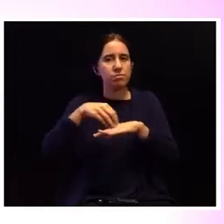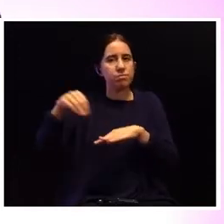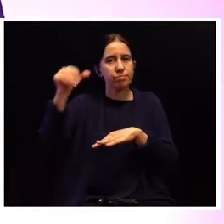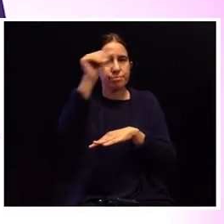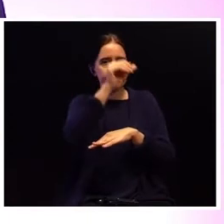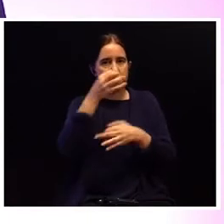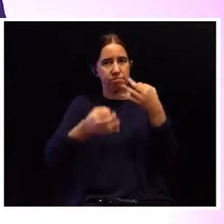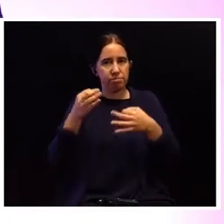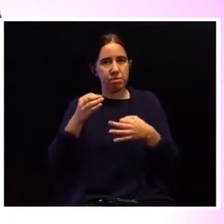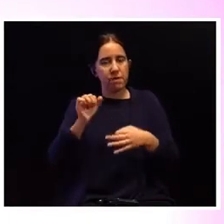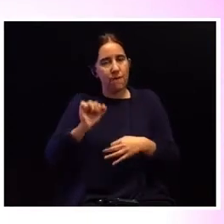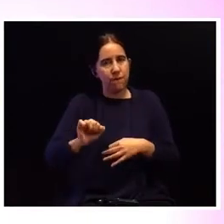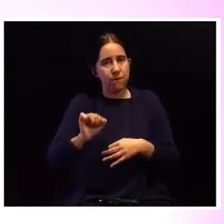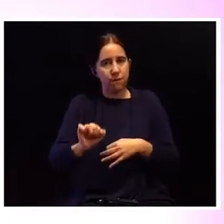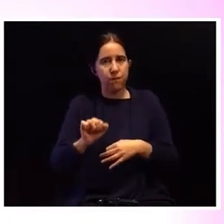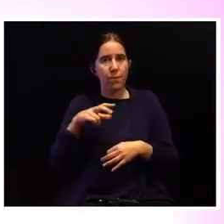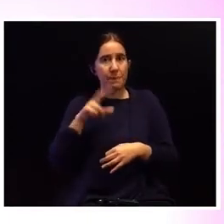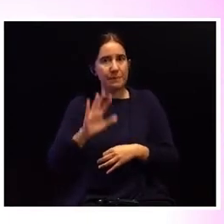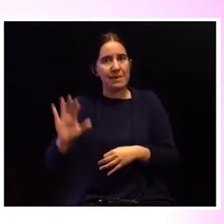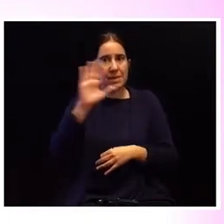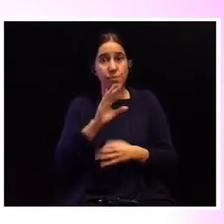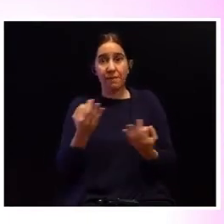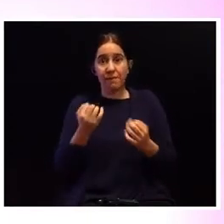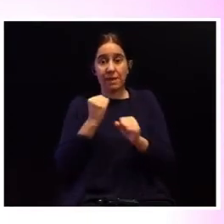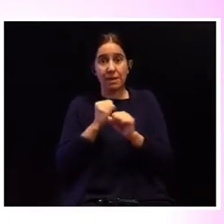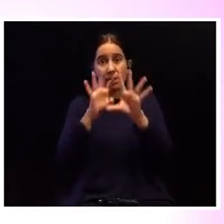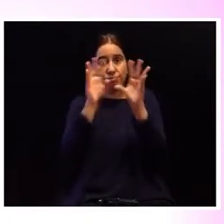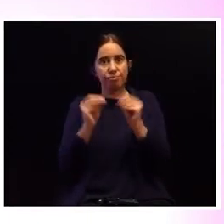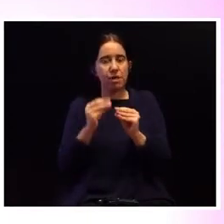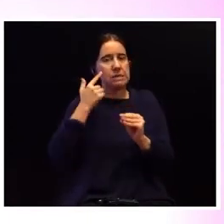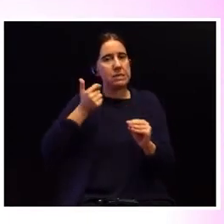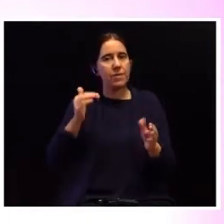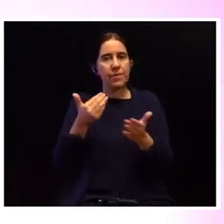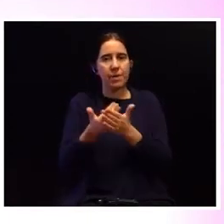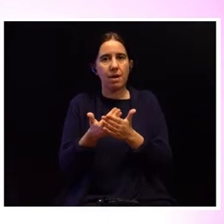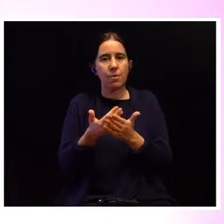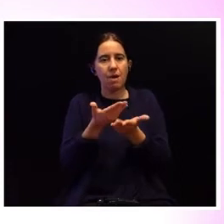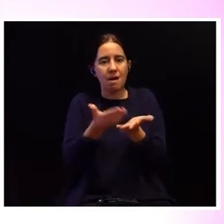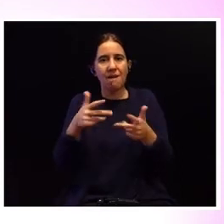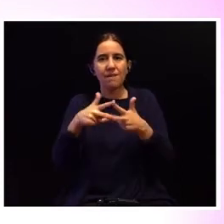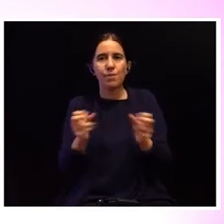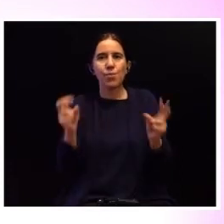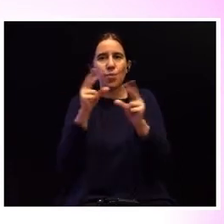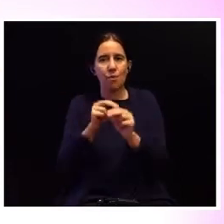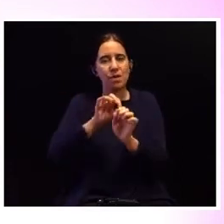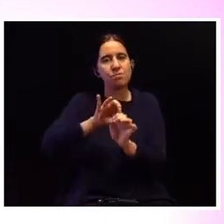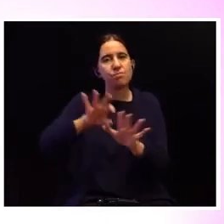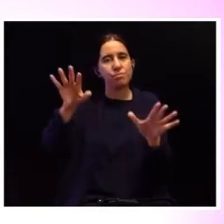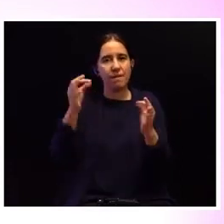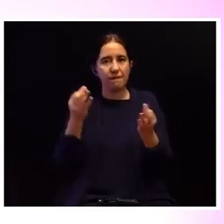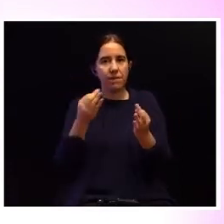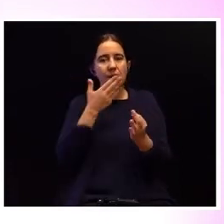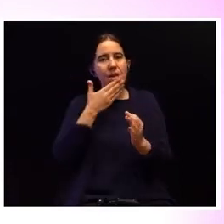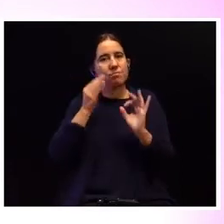do nosso país. E, portanto, este trabalho é fundamental para que estas novas ferramentas cheguem a todo lado, sejam